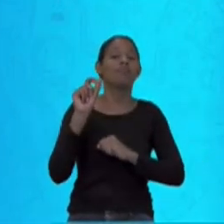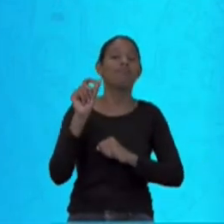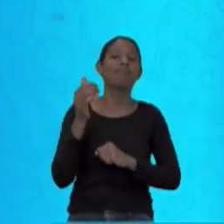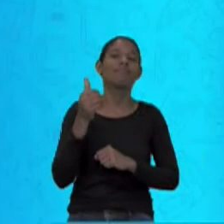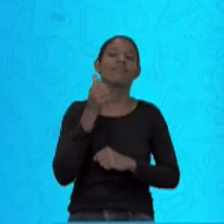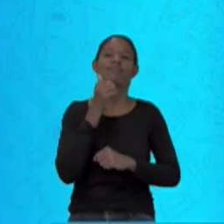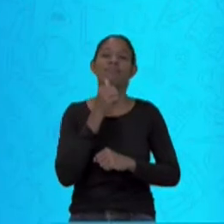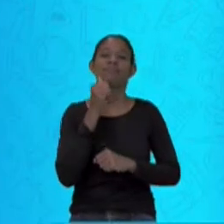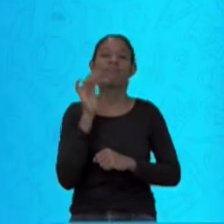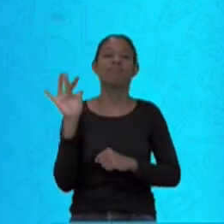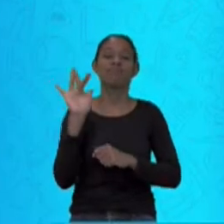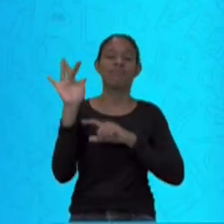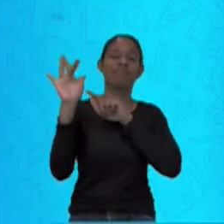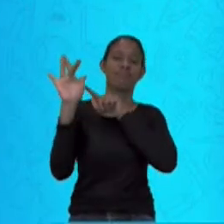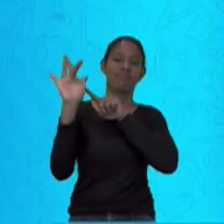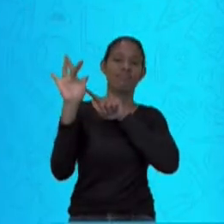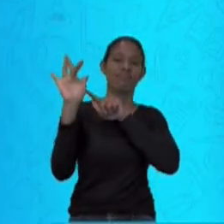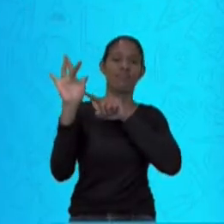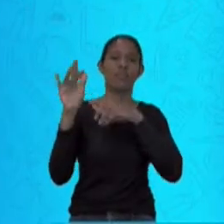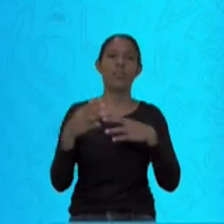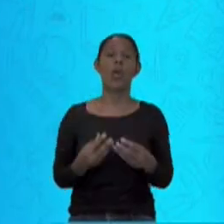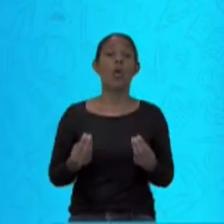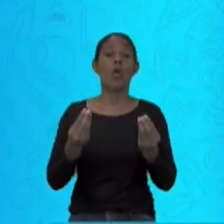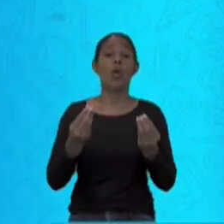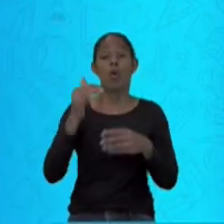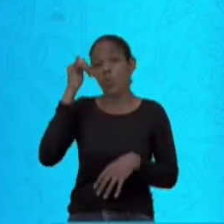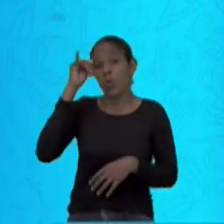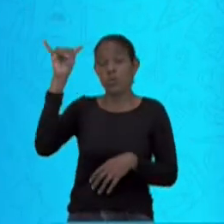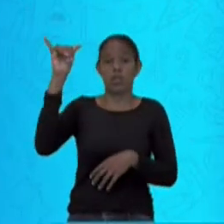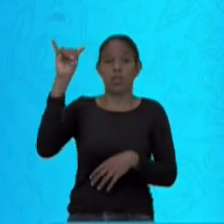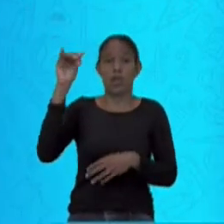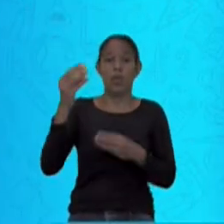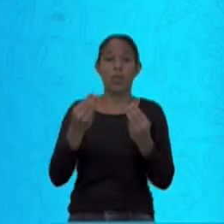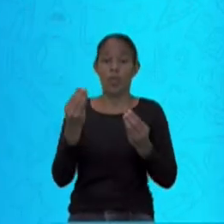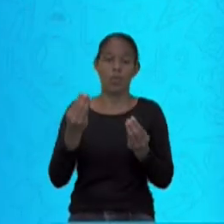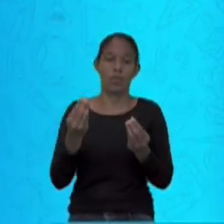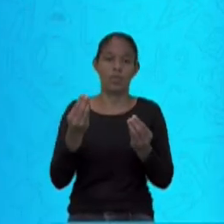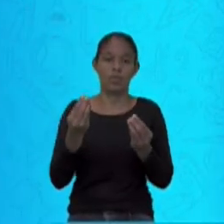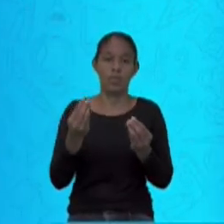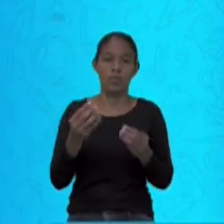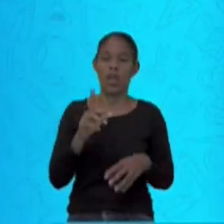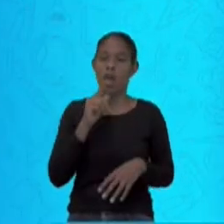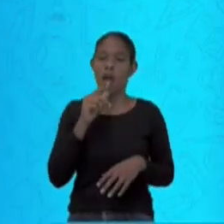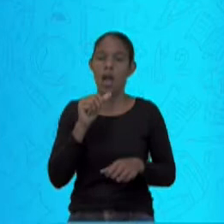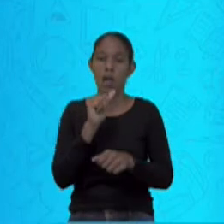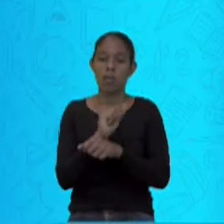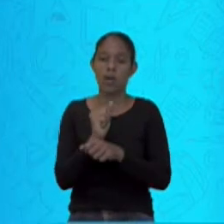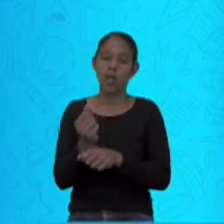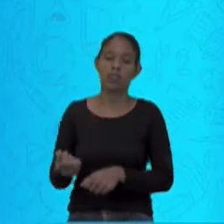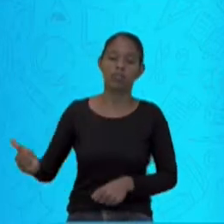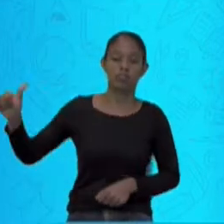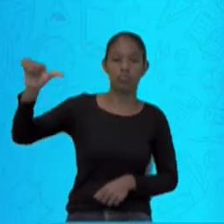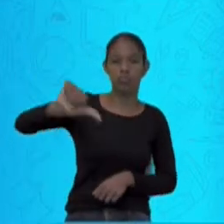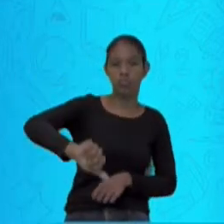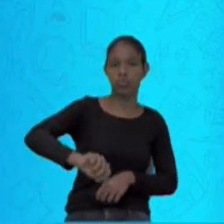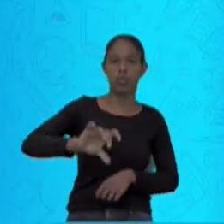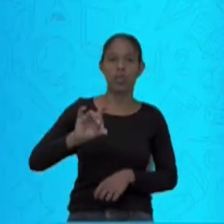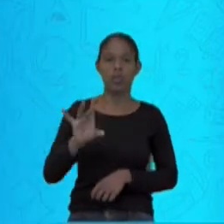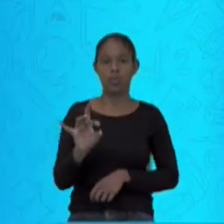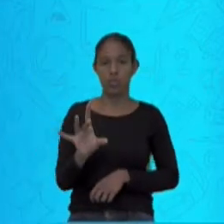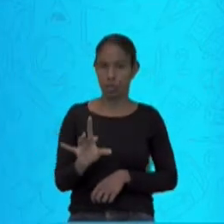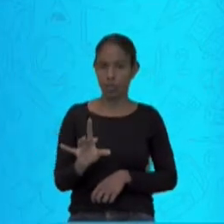Prevenção combates aos ovos e larvas. Não basta jogar fora a água, pois os ovos ficam agarrados em cantos e bordas.